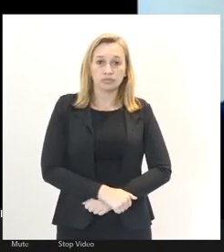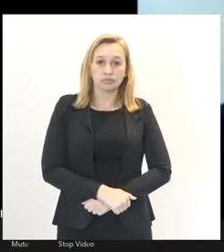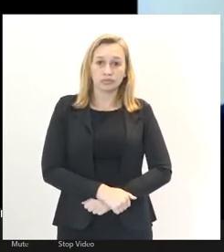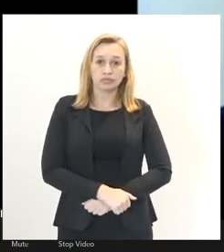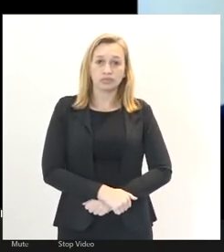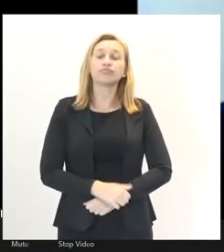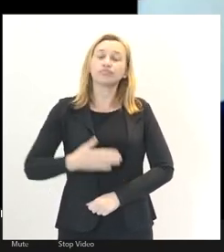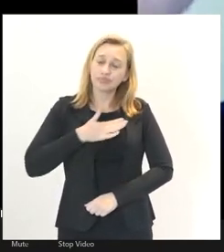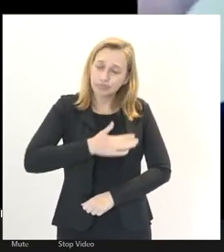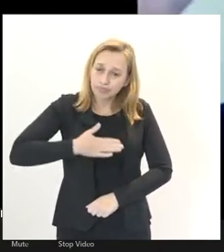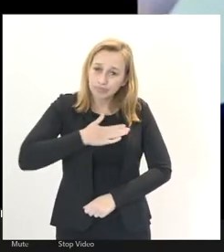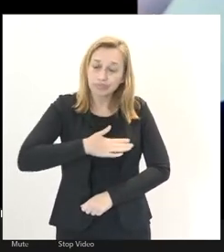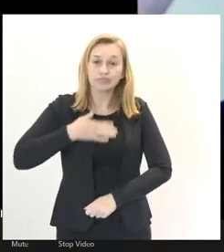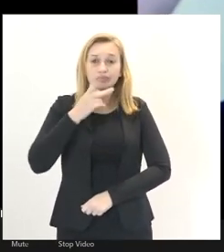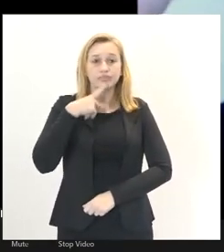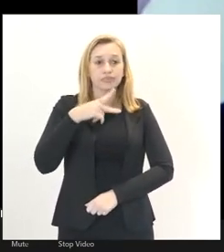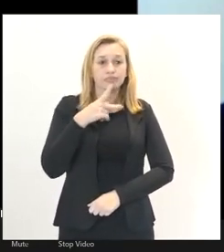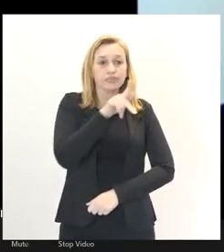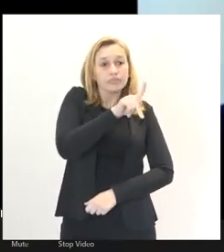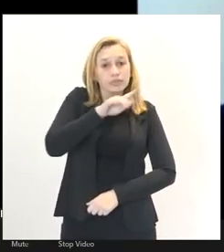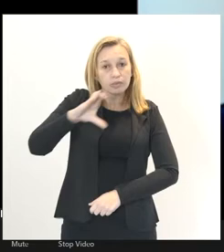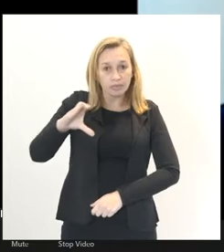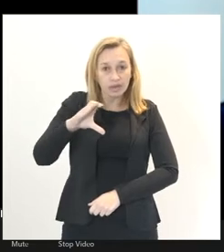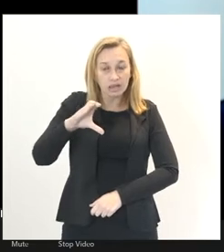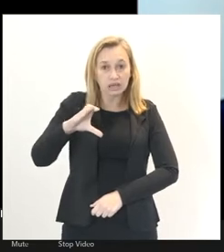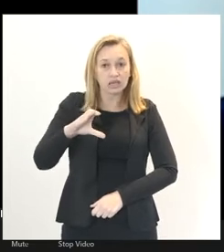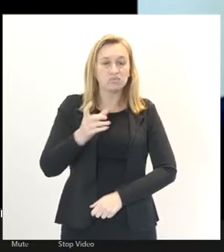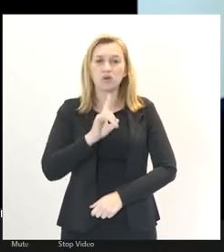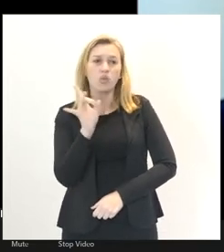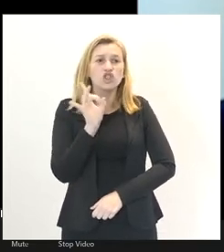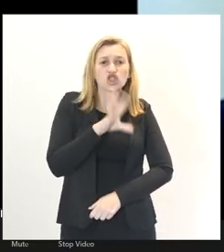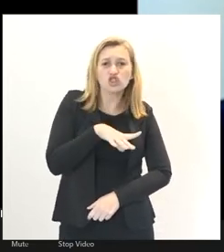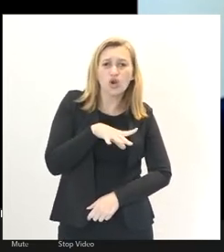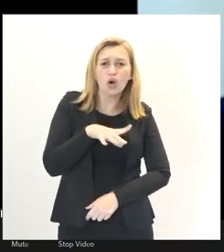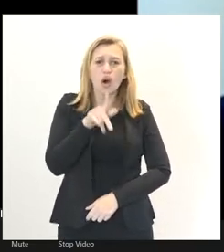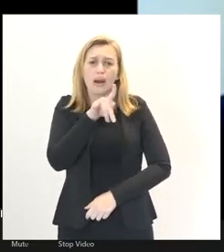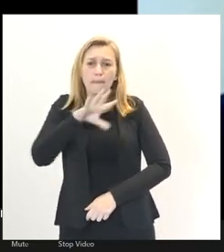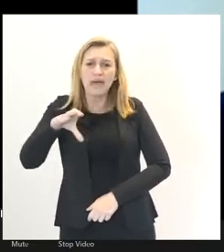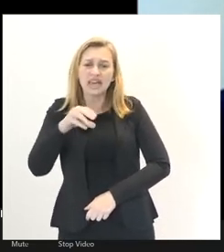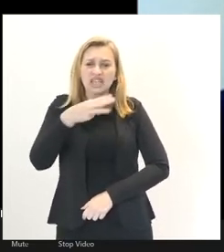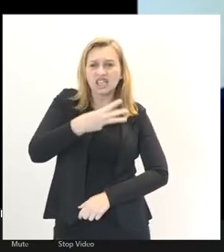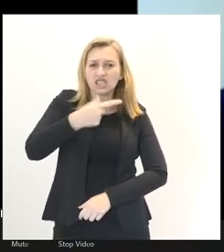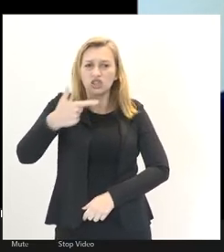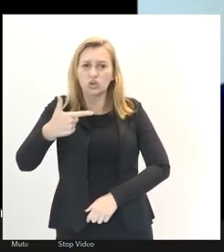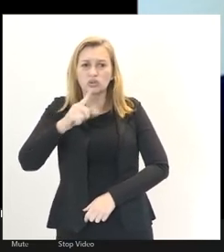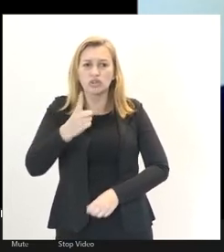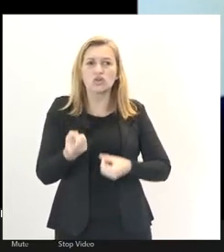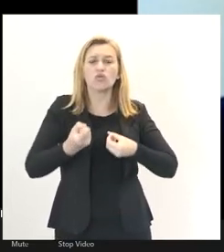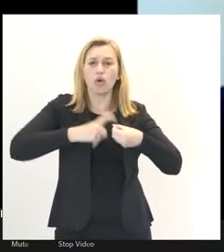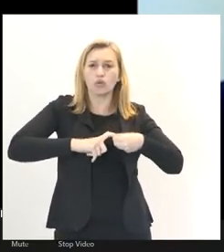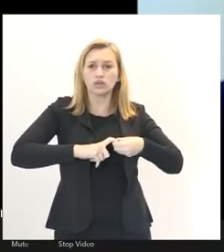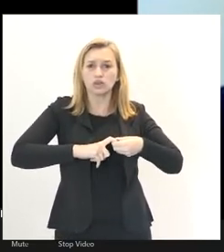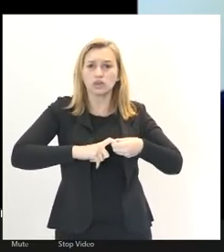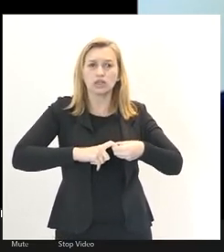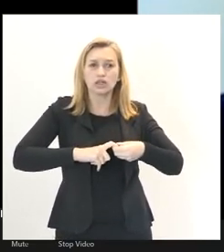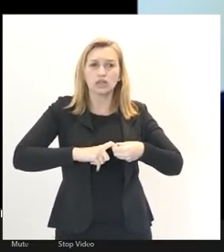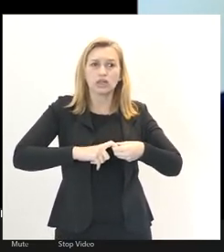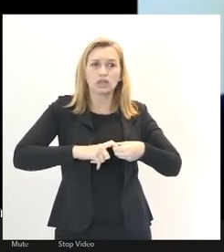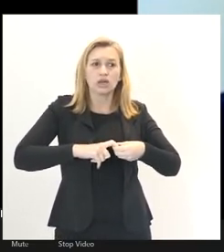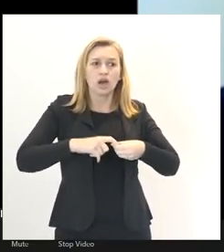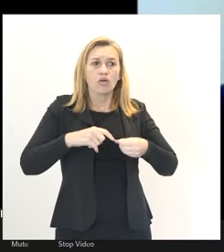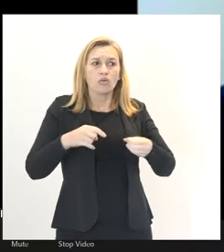Eu gostaria de dizer em relação à PEC, que não é só, a PEC 32 não é só um retorno a um período